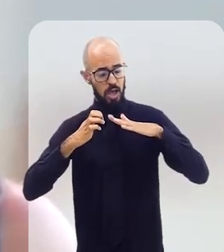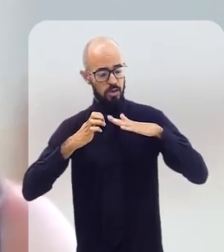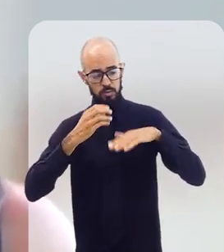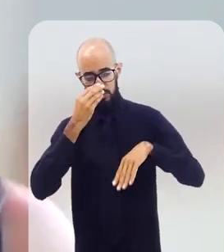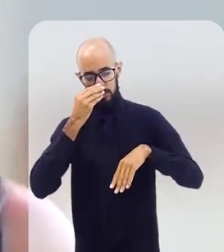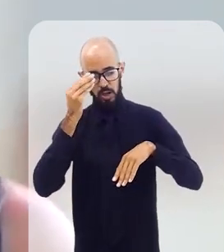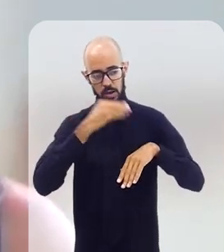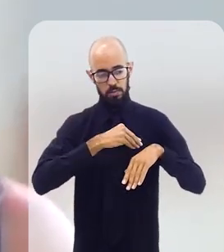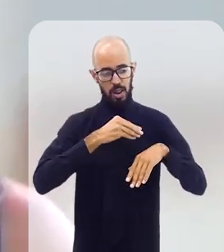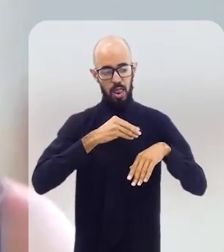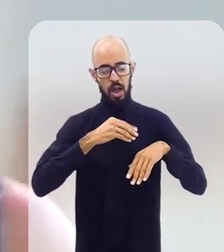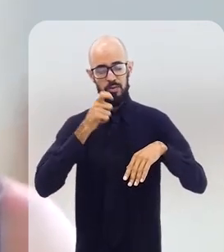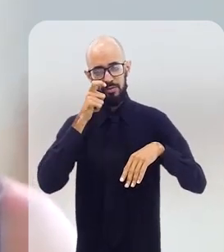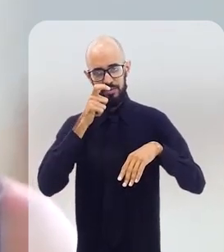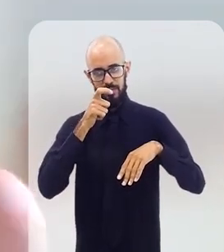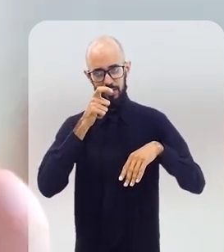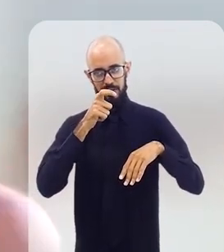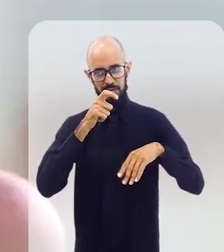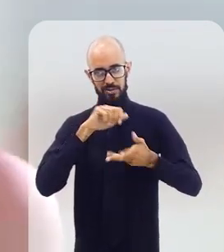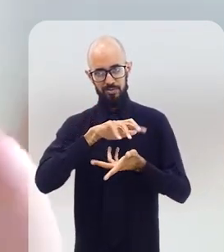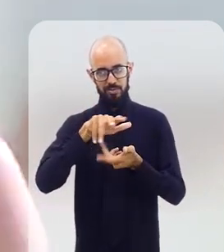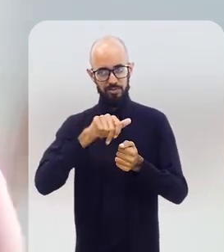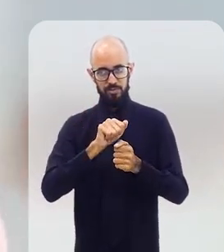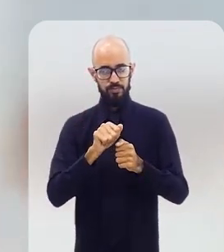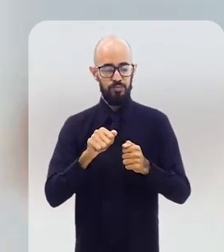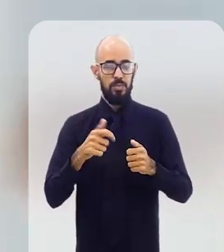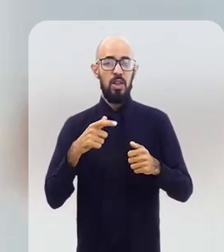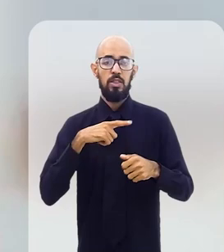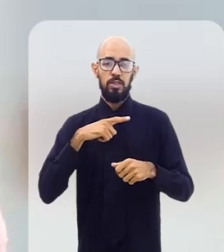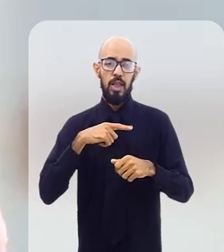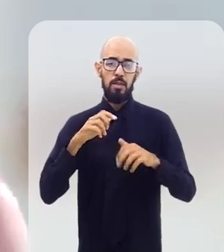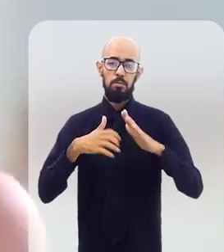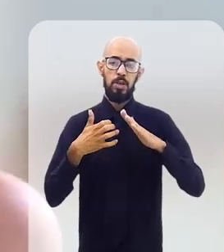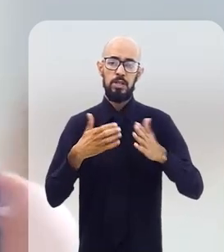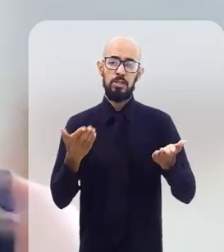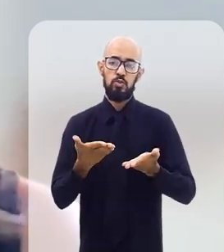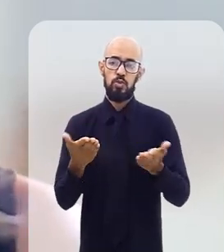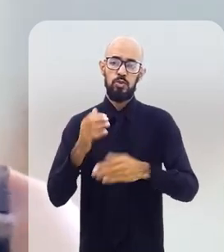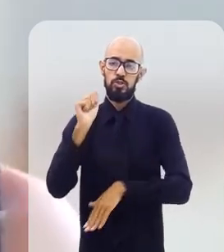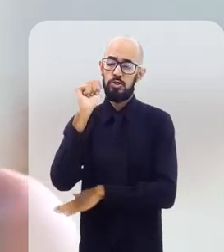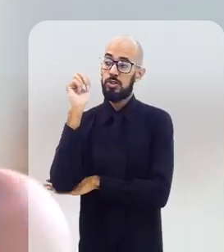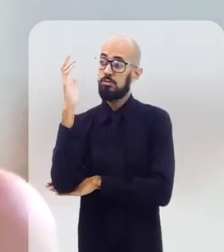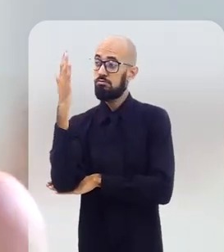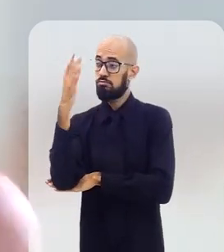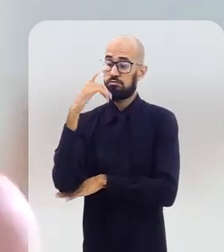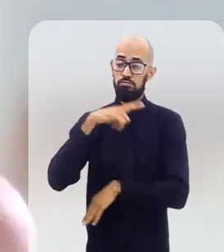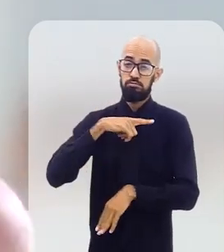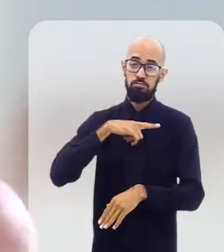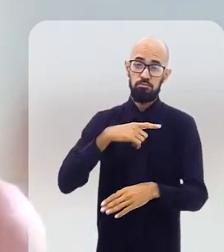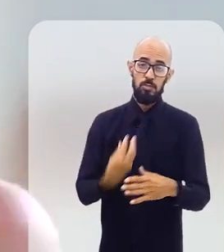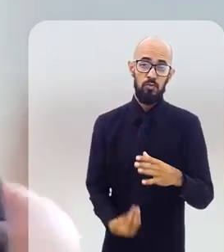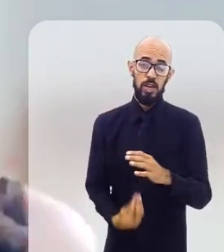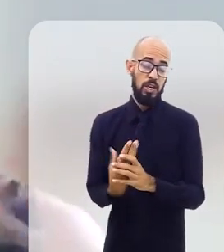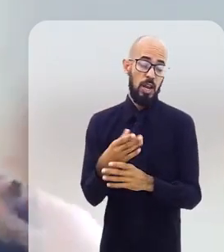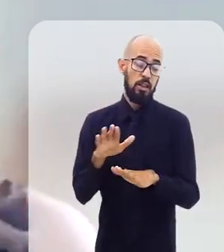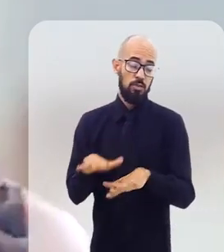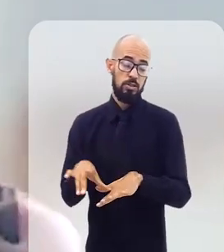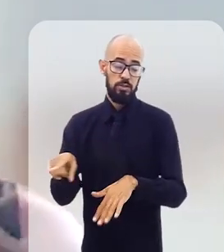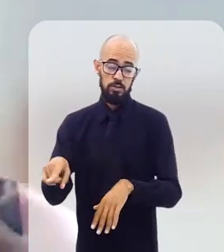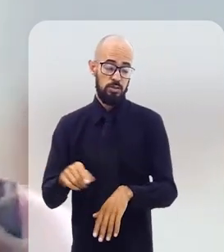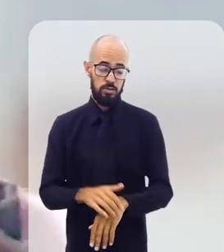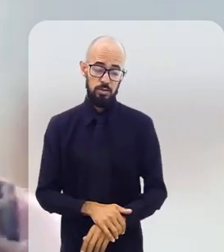agenda, assim, né? Hoje, as empresas que já nascem sustentáveis, né? Não tem esse movimento de transformação.